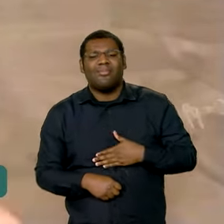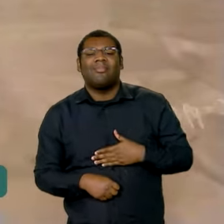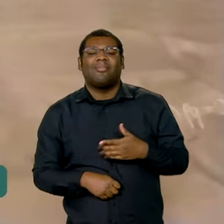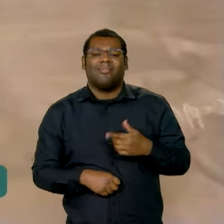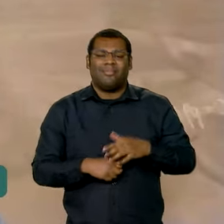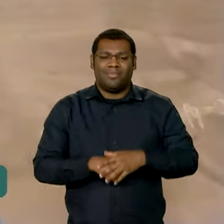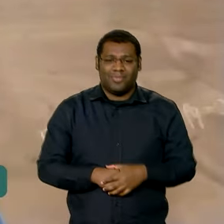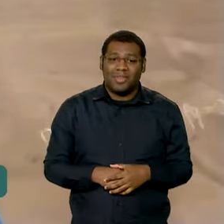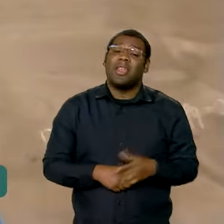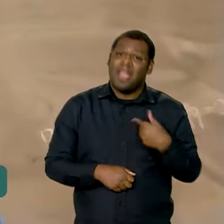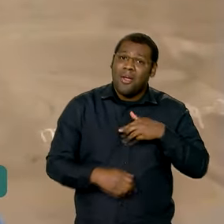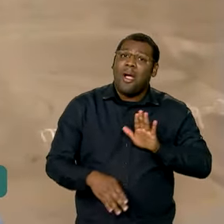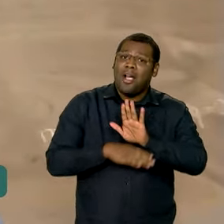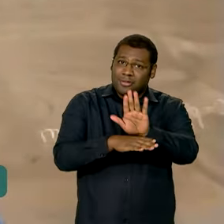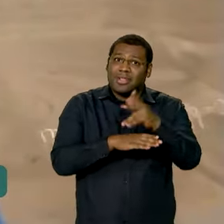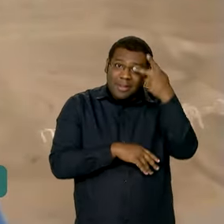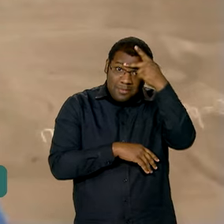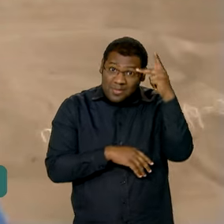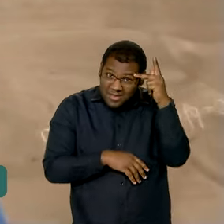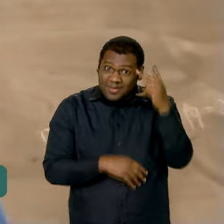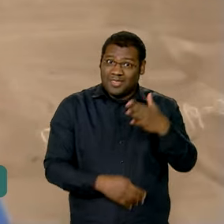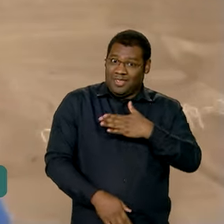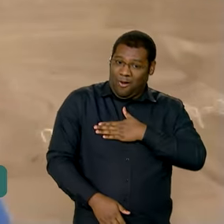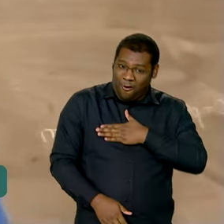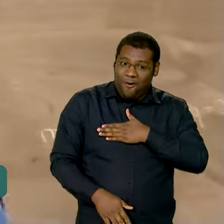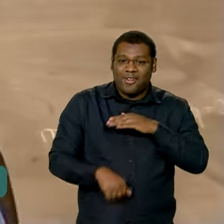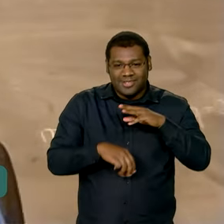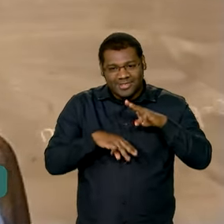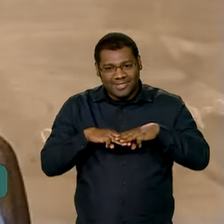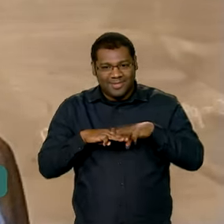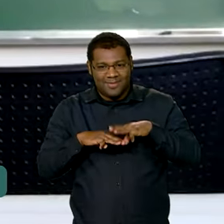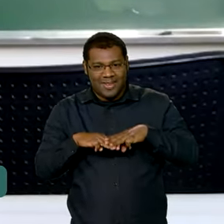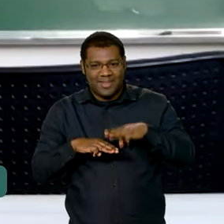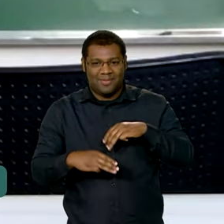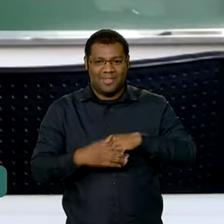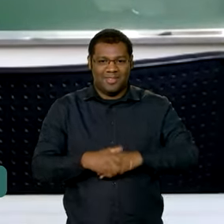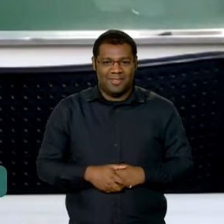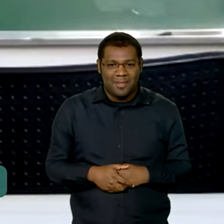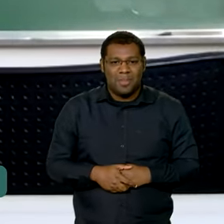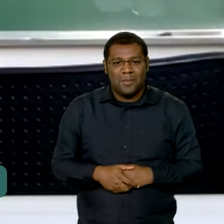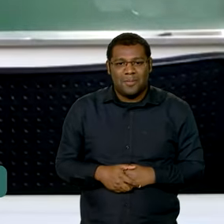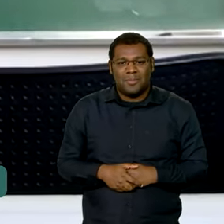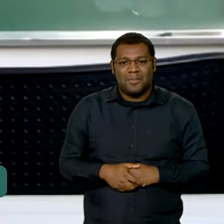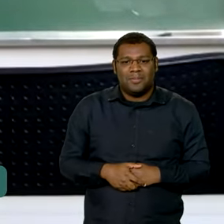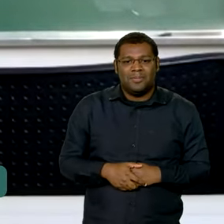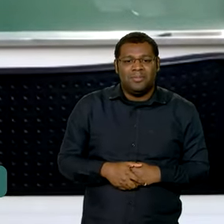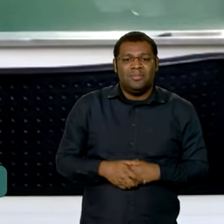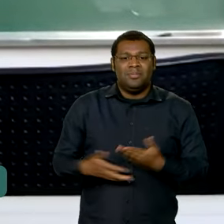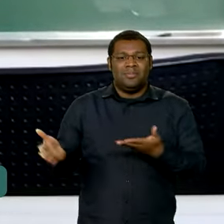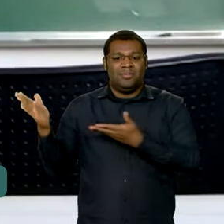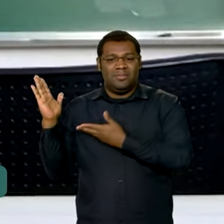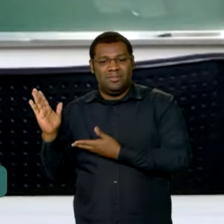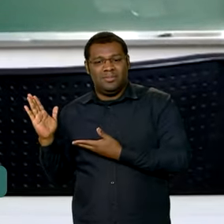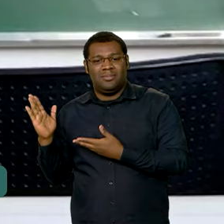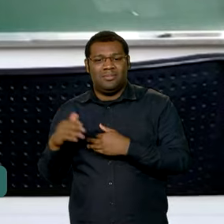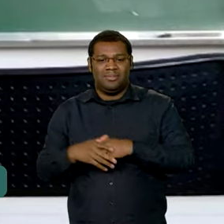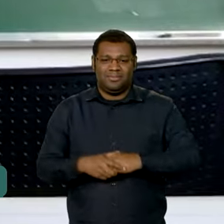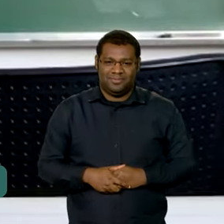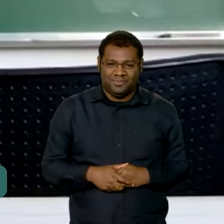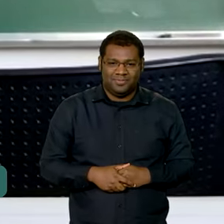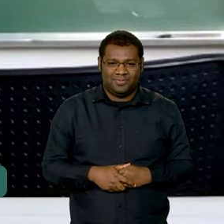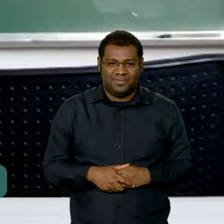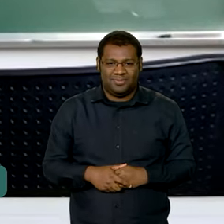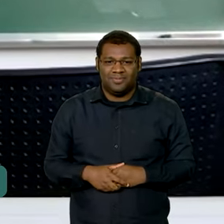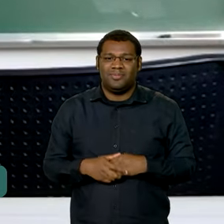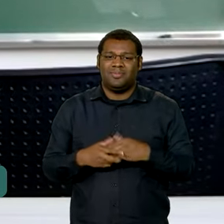matemática, eu queria que outras pessoas também sentissem. Claro, os problemas que o Eduardo procura para a vida dele